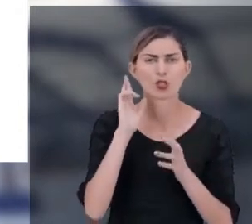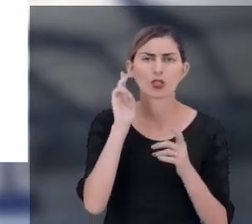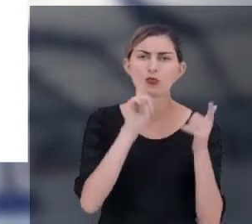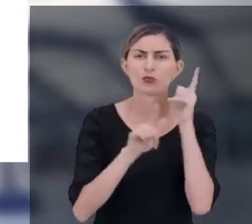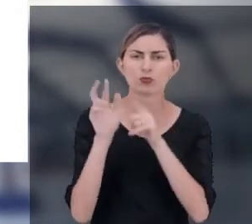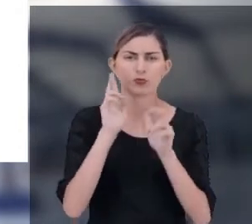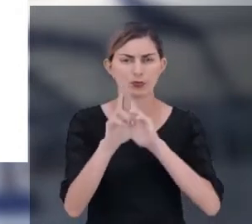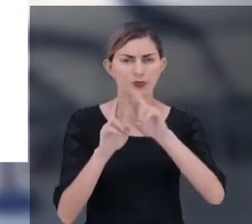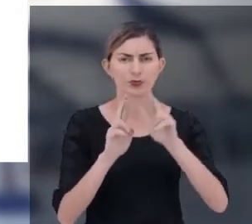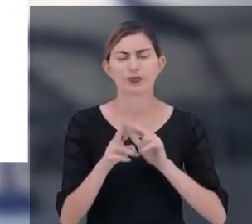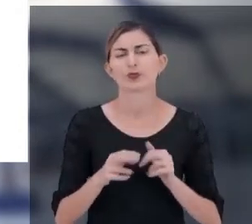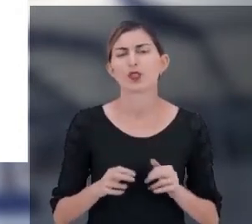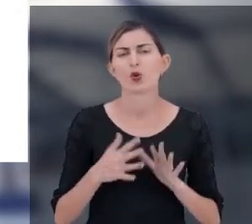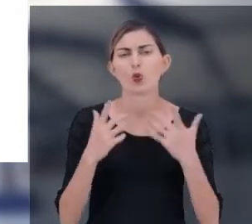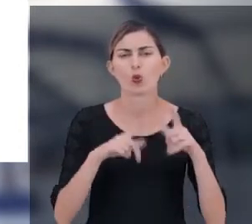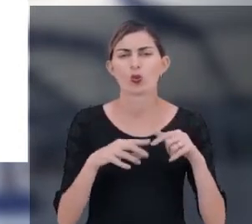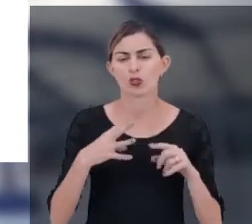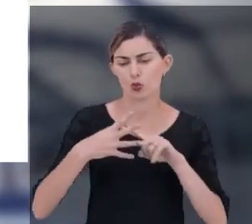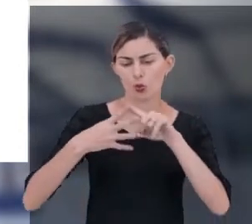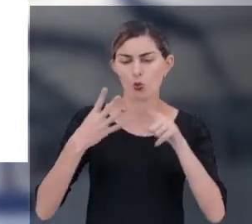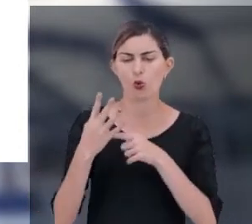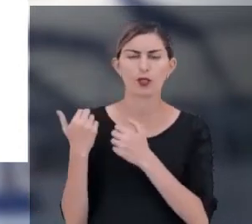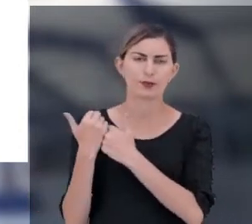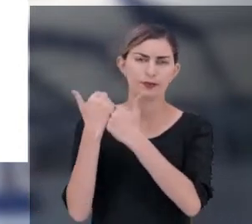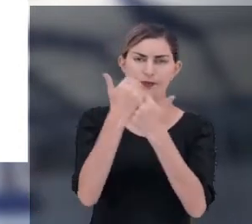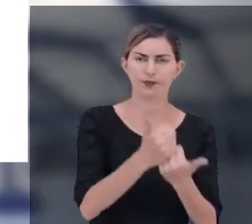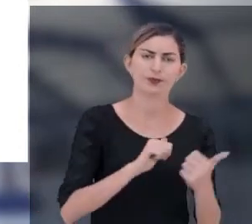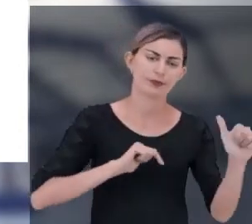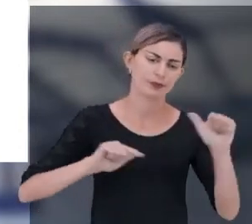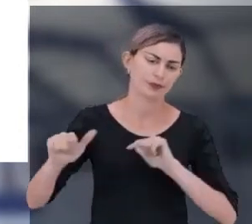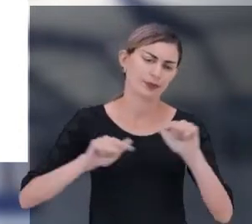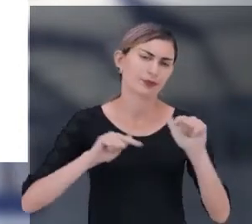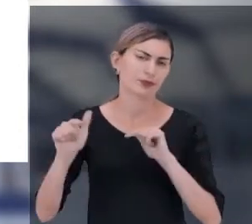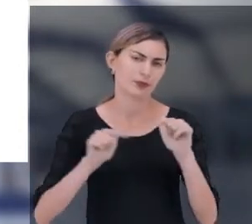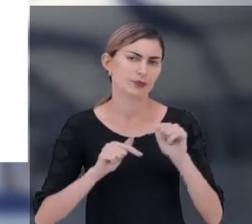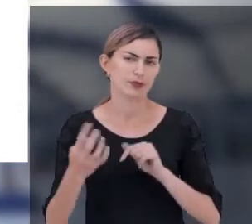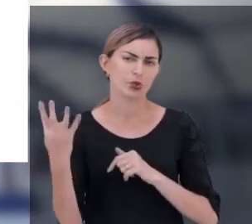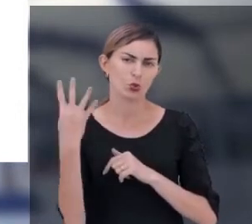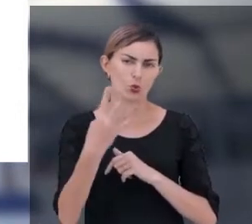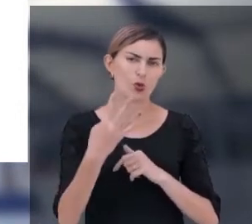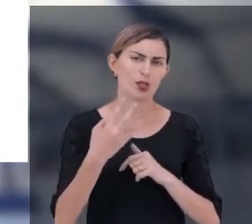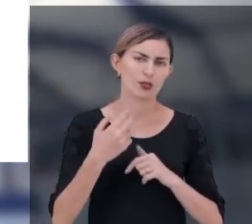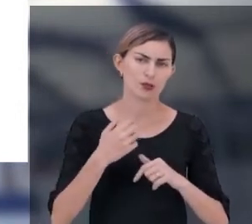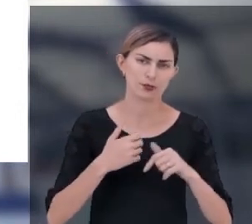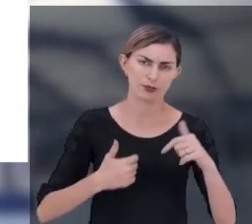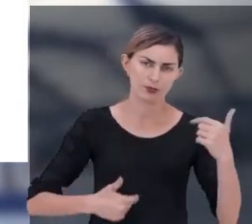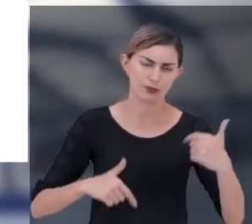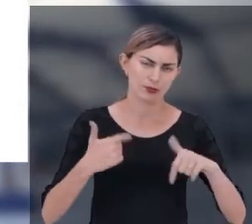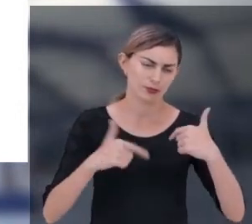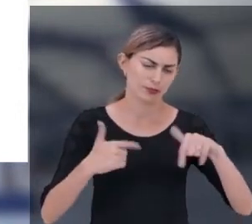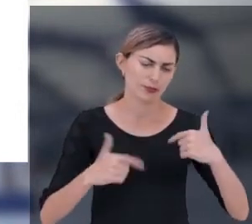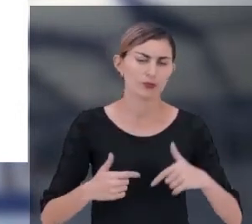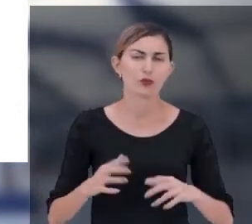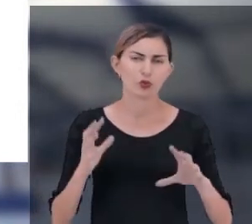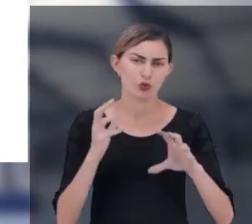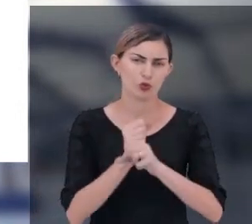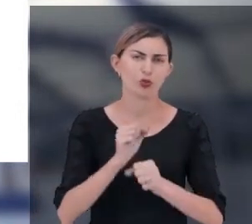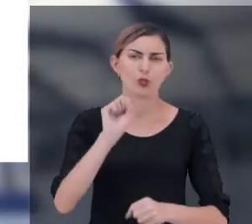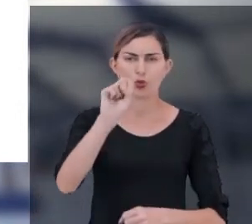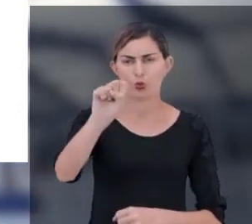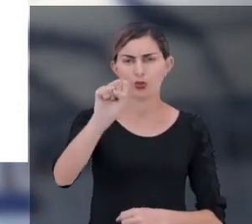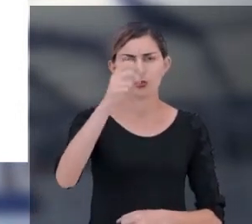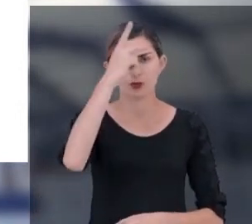um resultado direto, onde há quatro representantes dos trabalhadores e quatro do empregador, totalizando